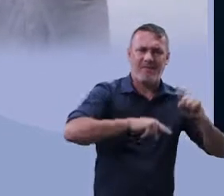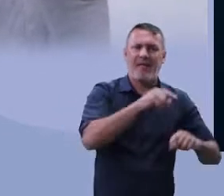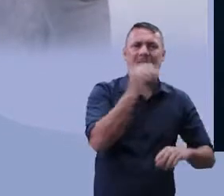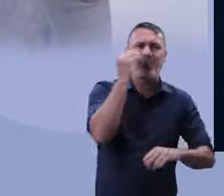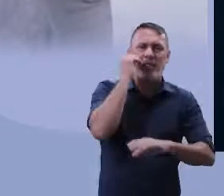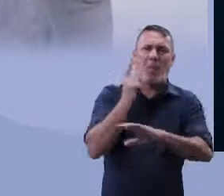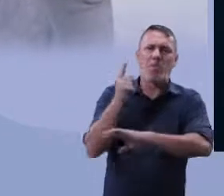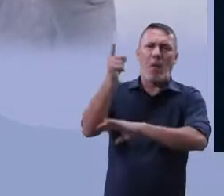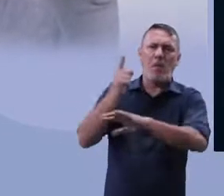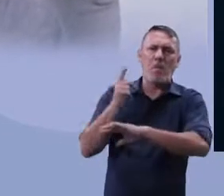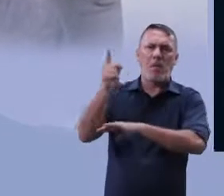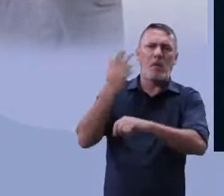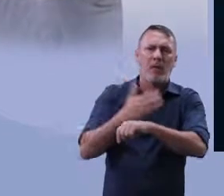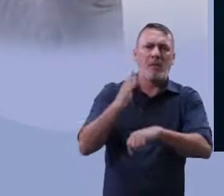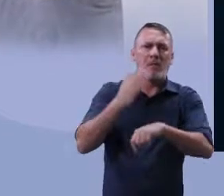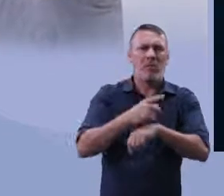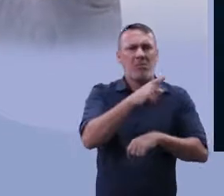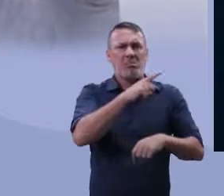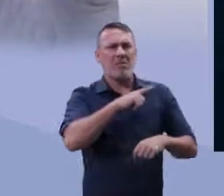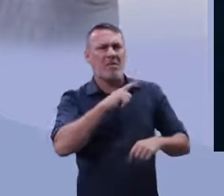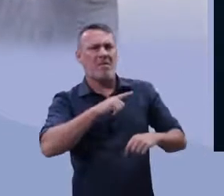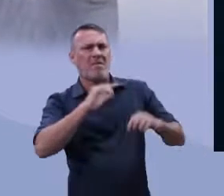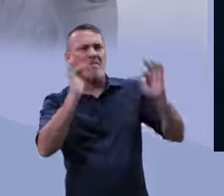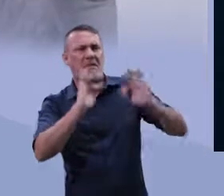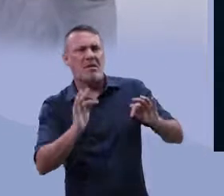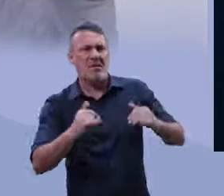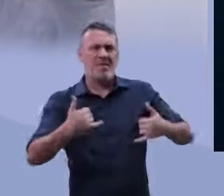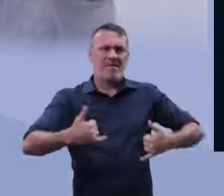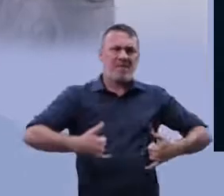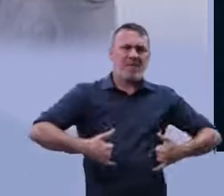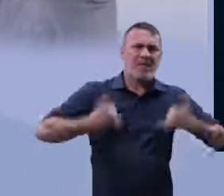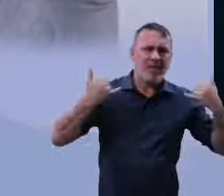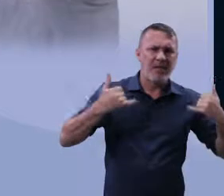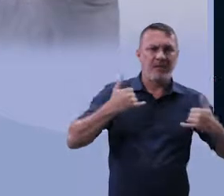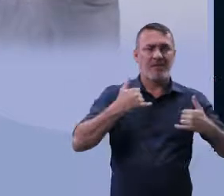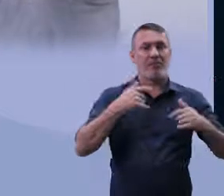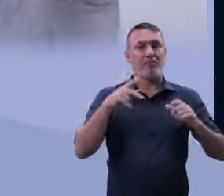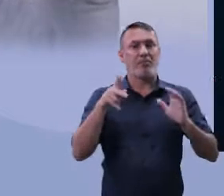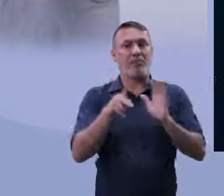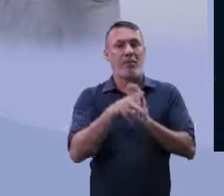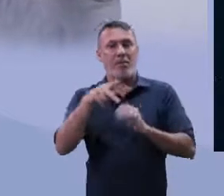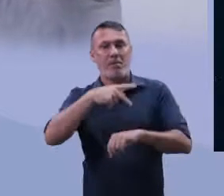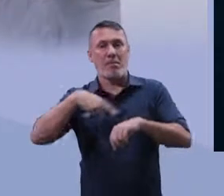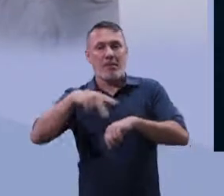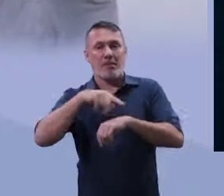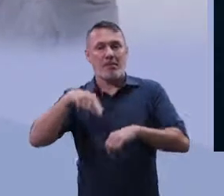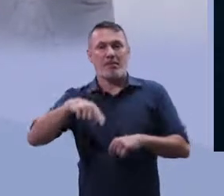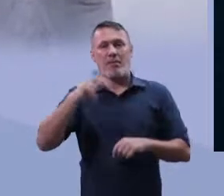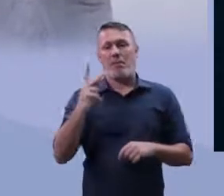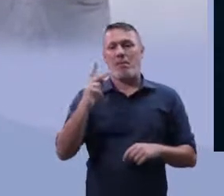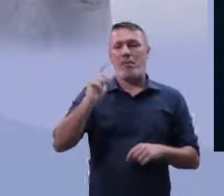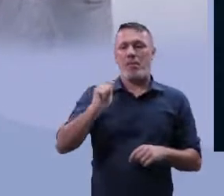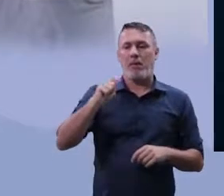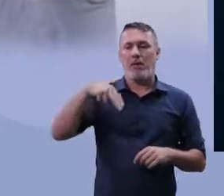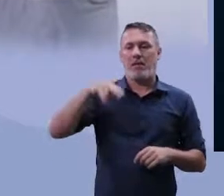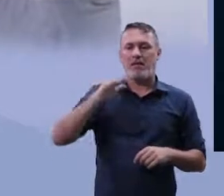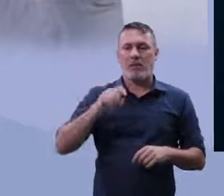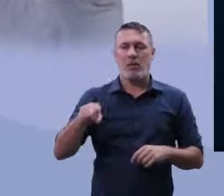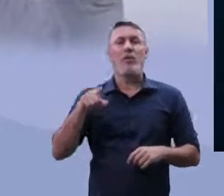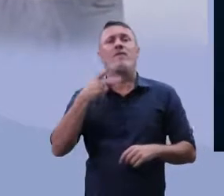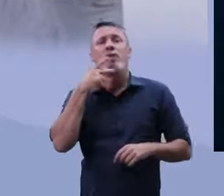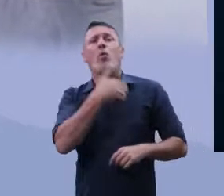de testes nucleares comemorados com festa, especialmente pelo Paquistão. O governo paquistanês